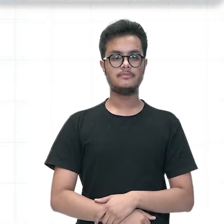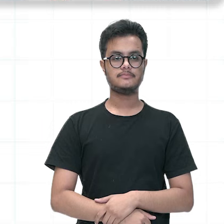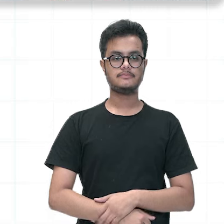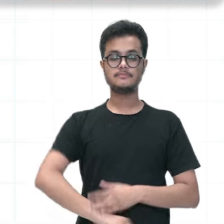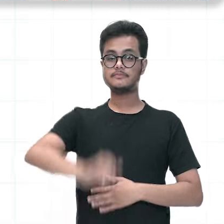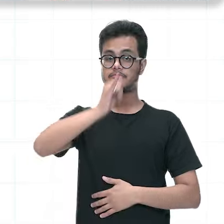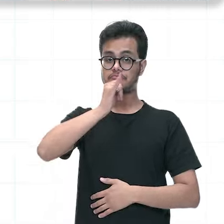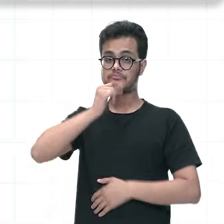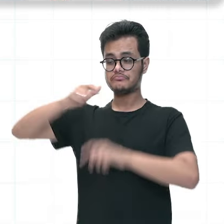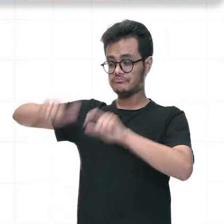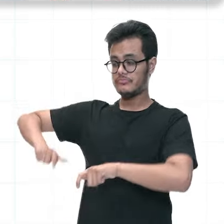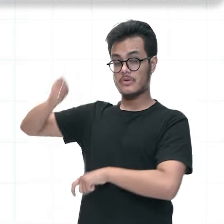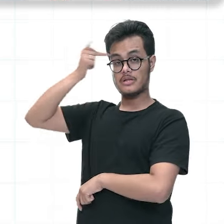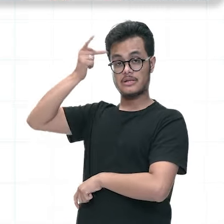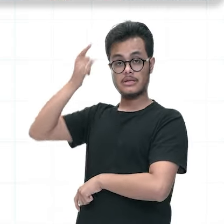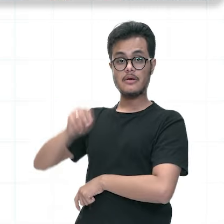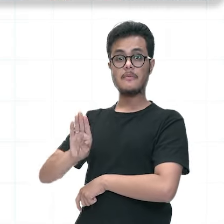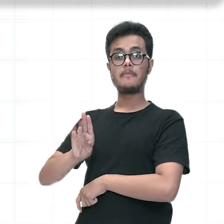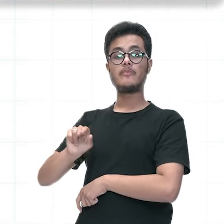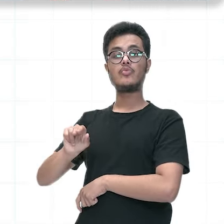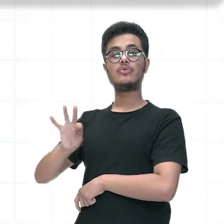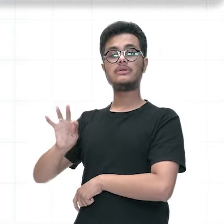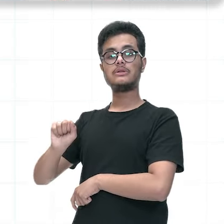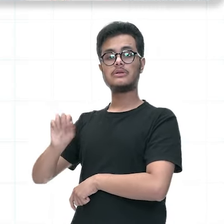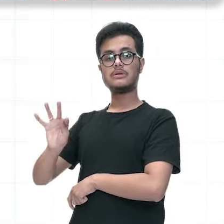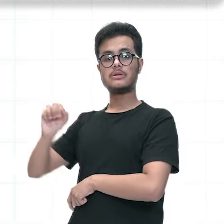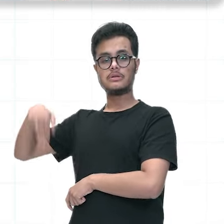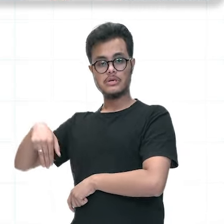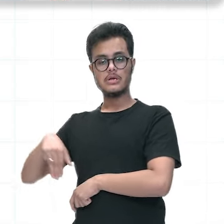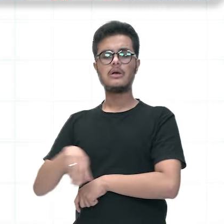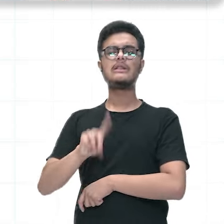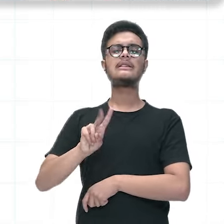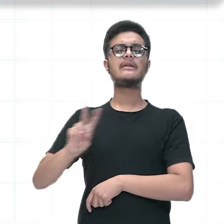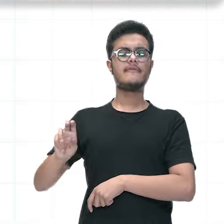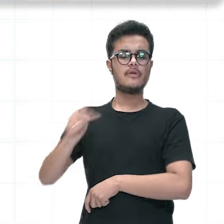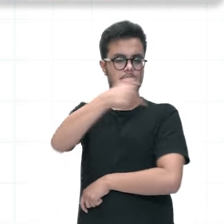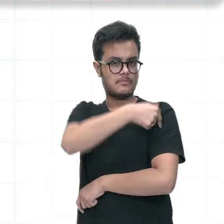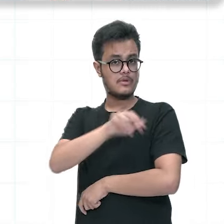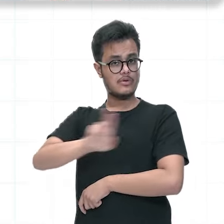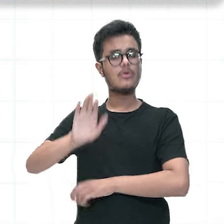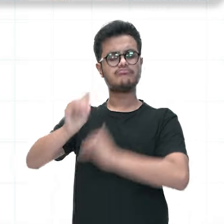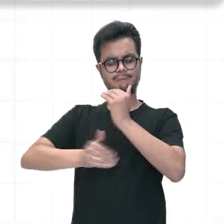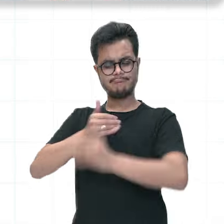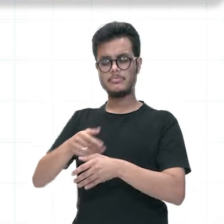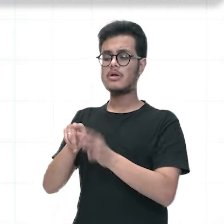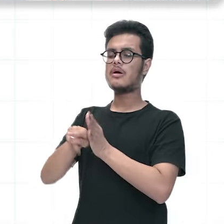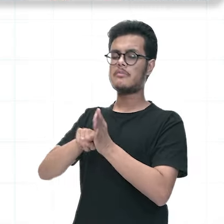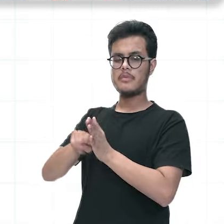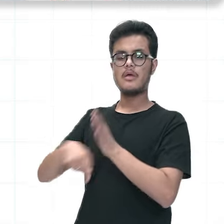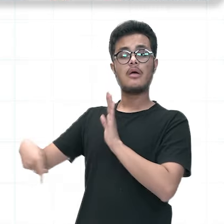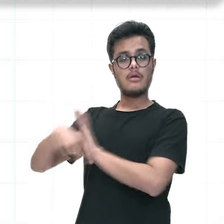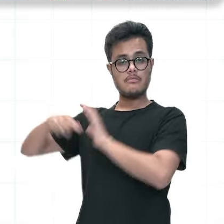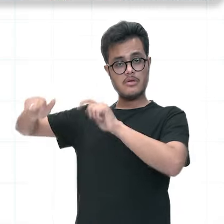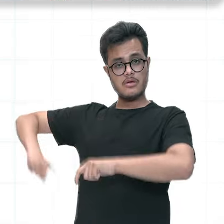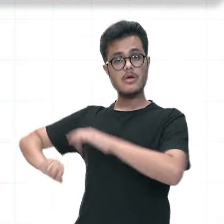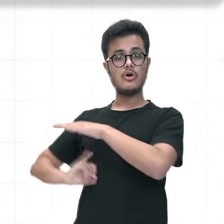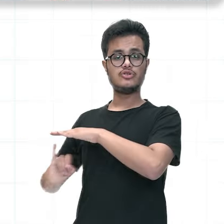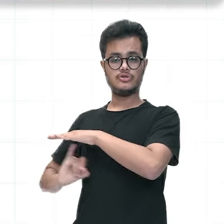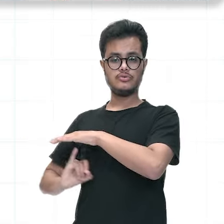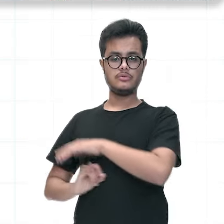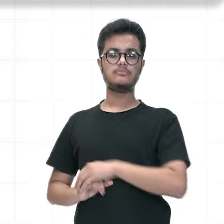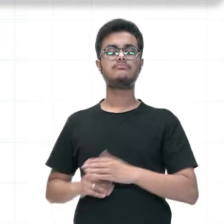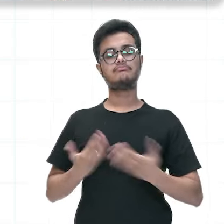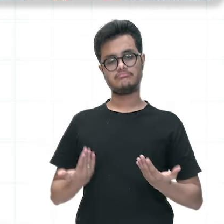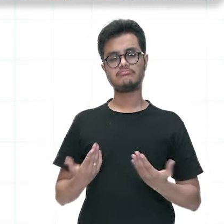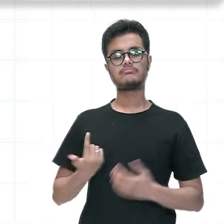também que o Butantan DV, que é outro tipo de vacina, está em desenvolvimento aí pelo Instituto Butantan, também